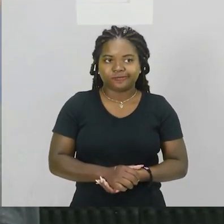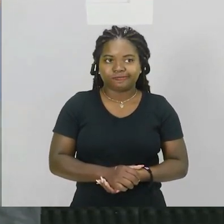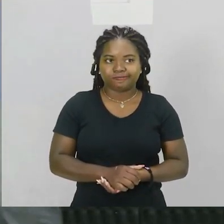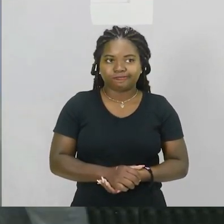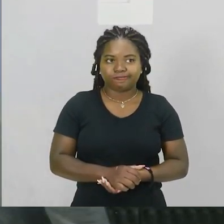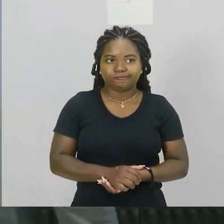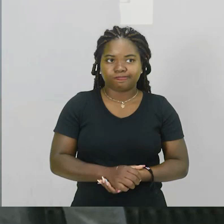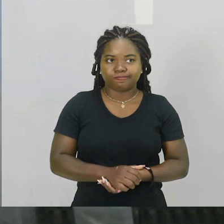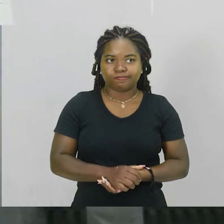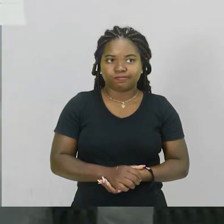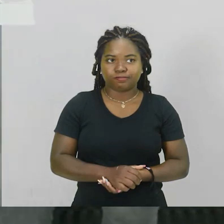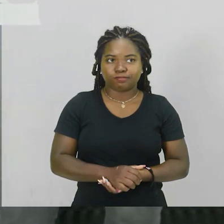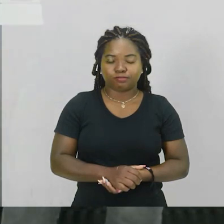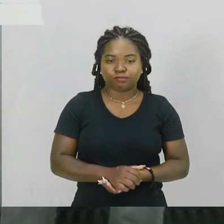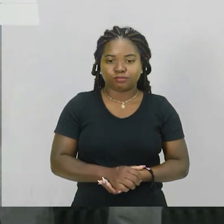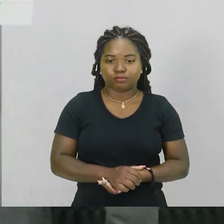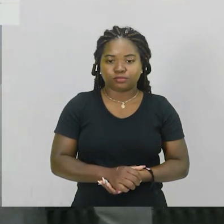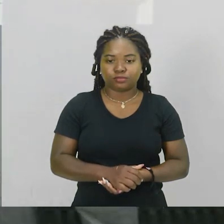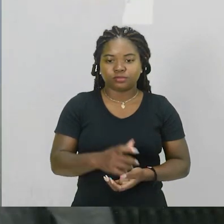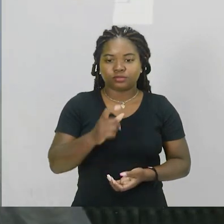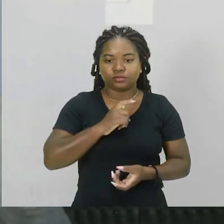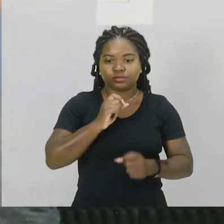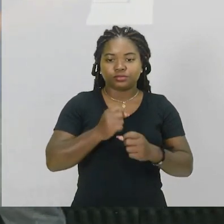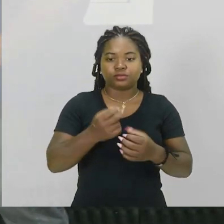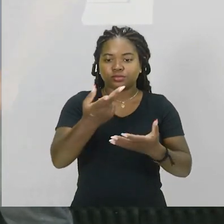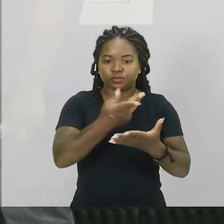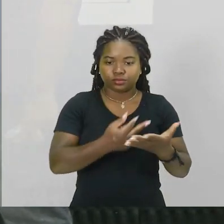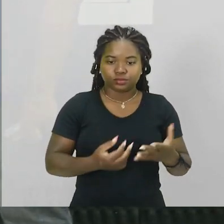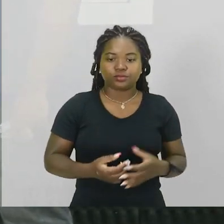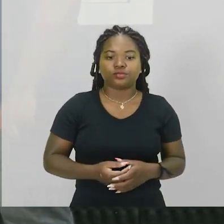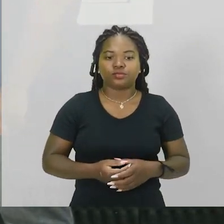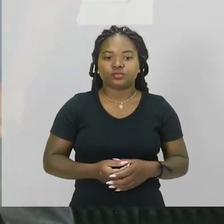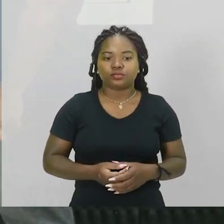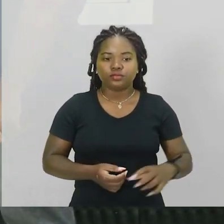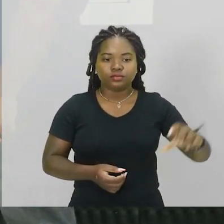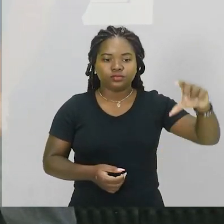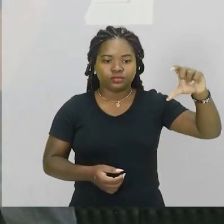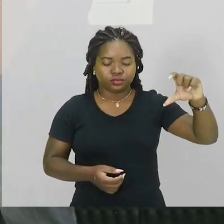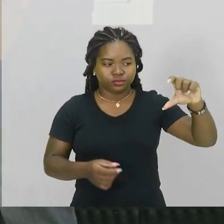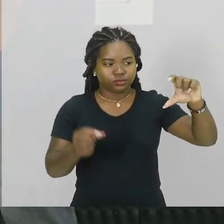então nós temos uma lente convergente por exemplo né? de borda fina aqui ó